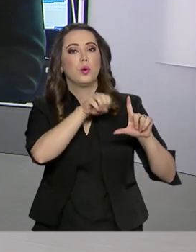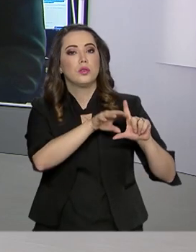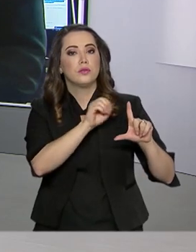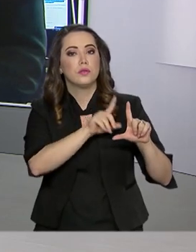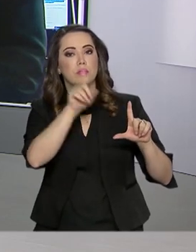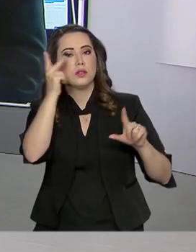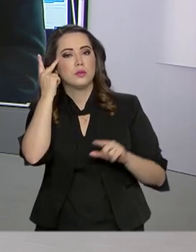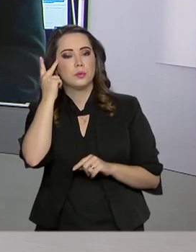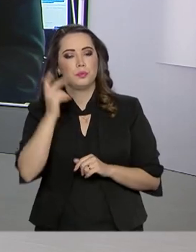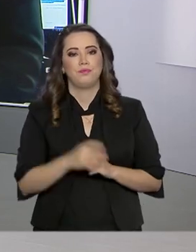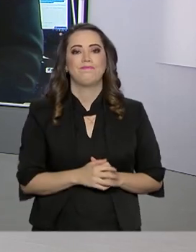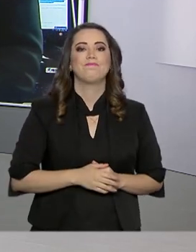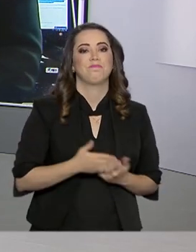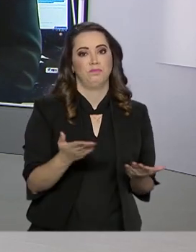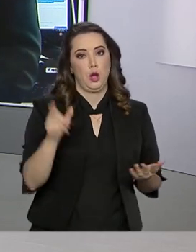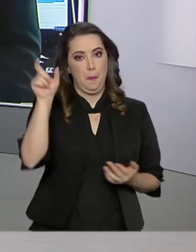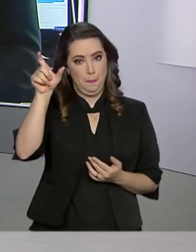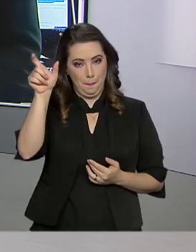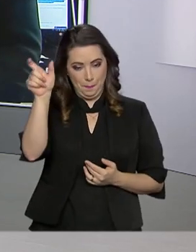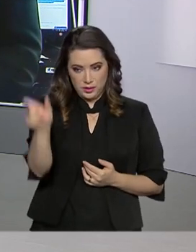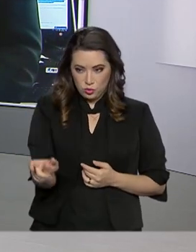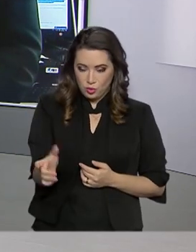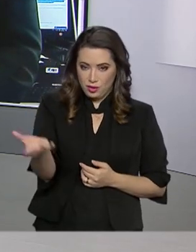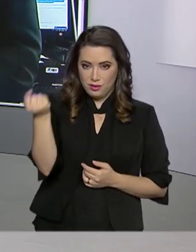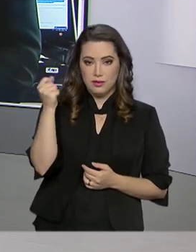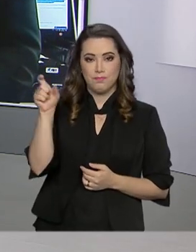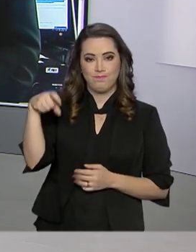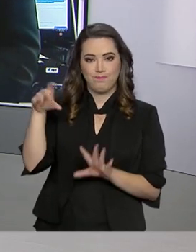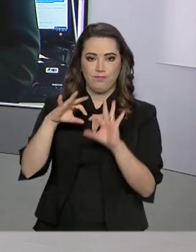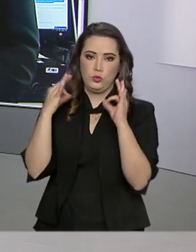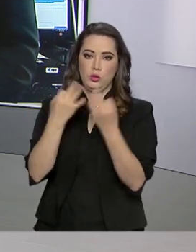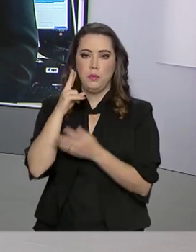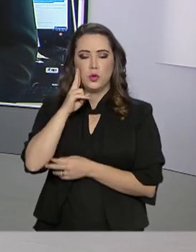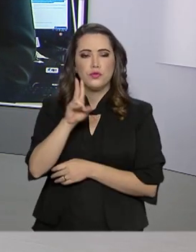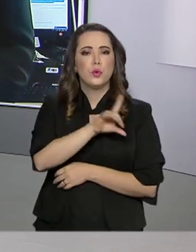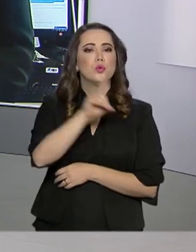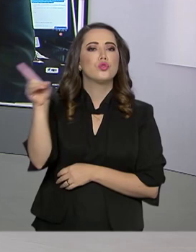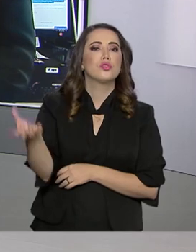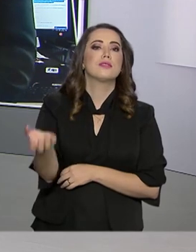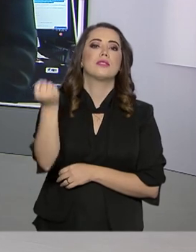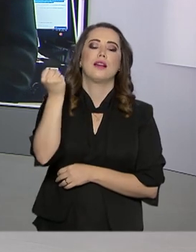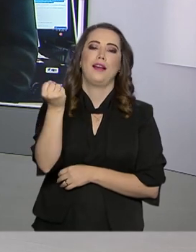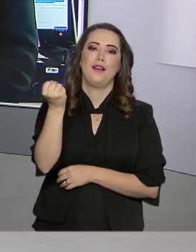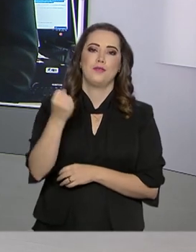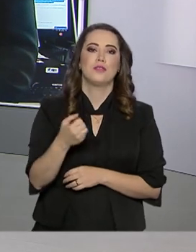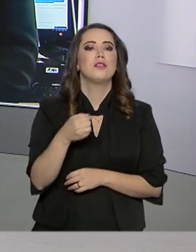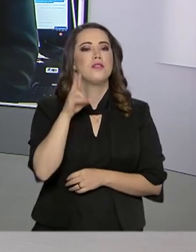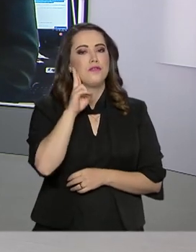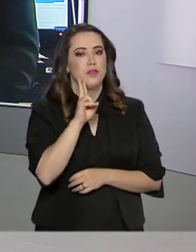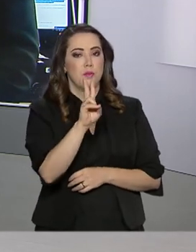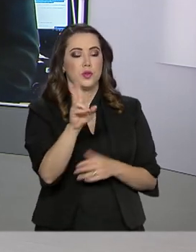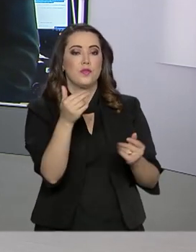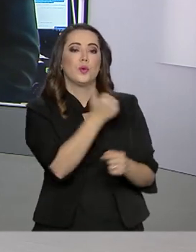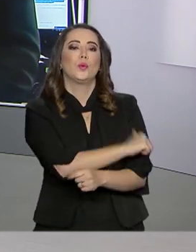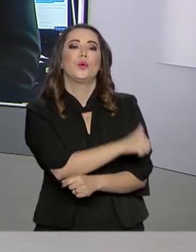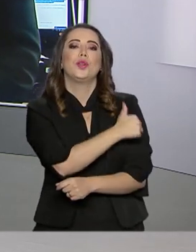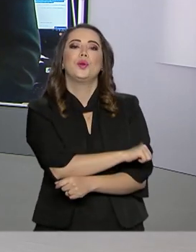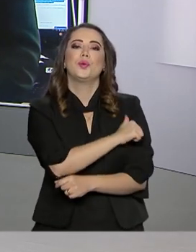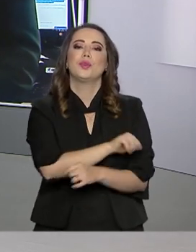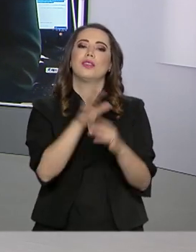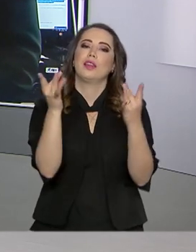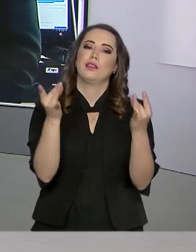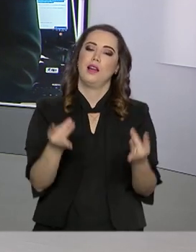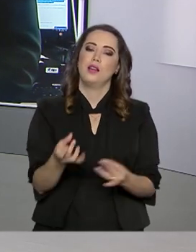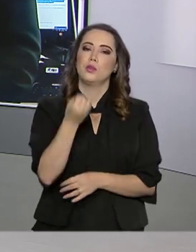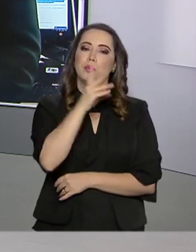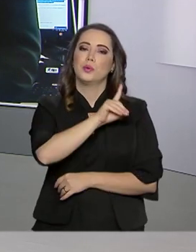E olha, quem recebe o Bolsa Família já pode consultar o calendário de pagamento do programa. Maurício de Almeida, direto do Rio, tem os detalhes pra gente.